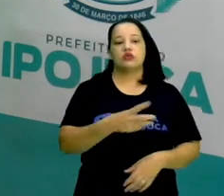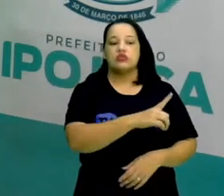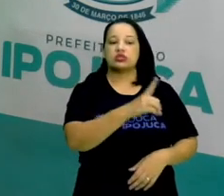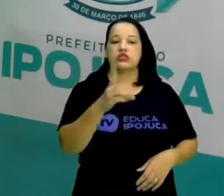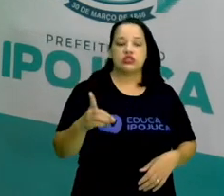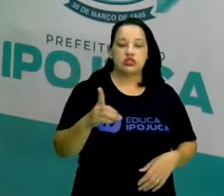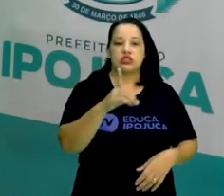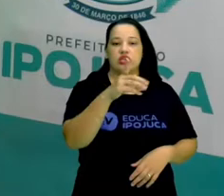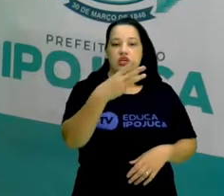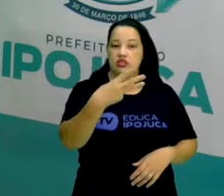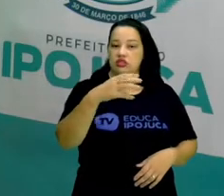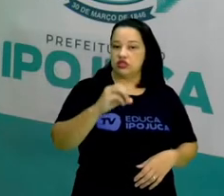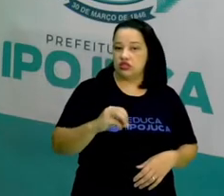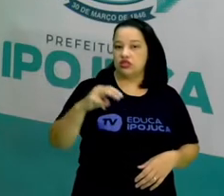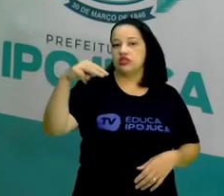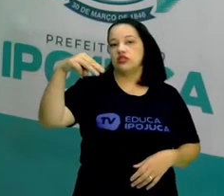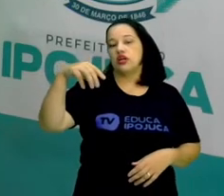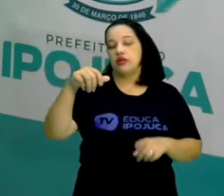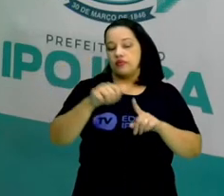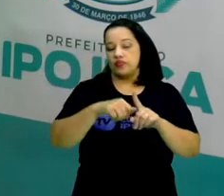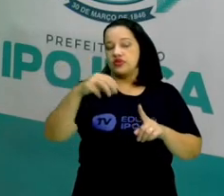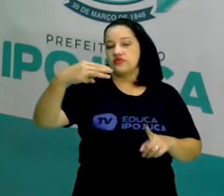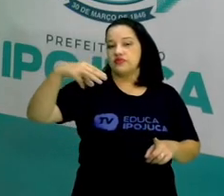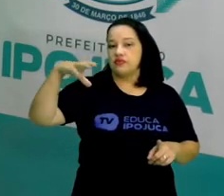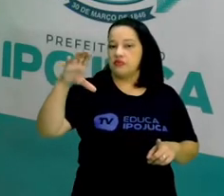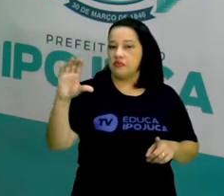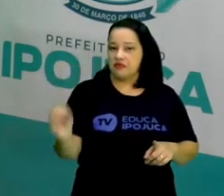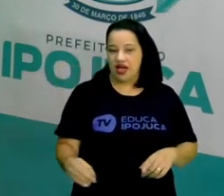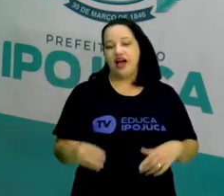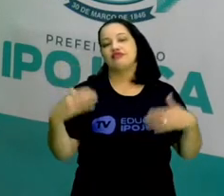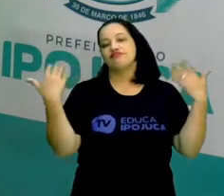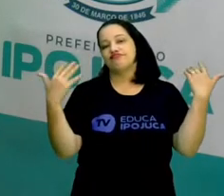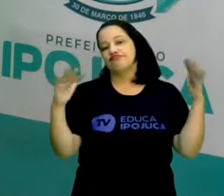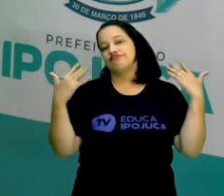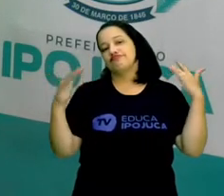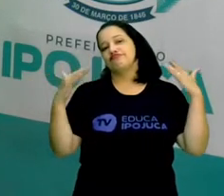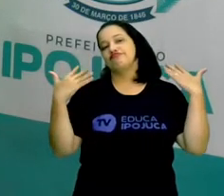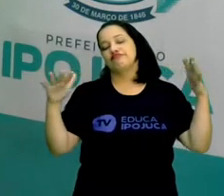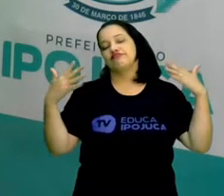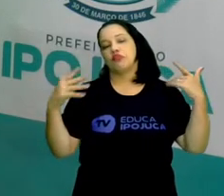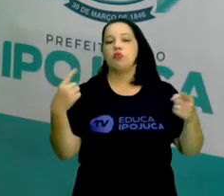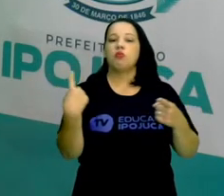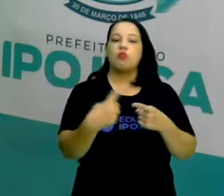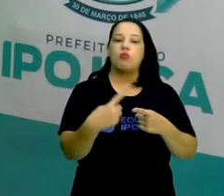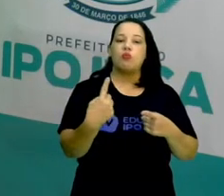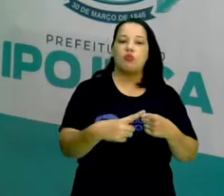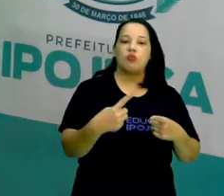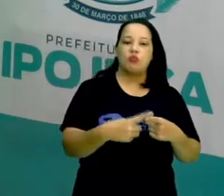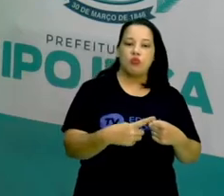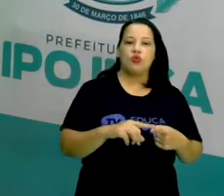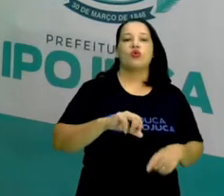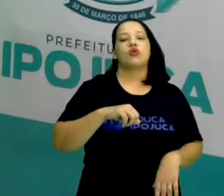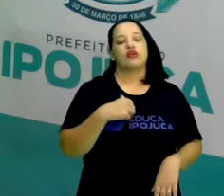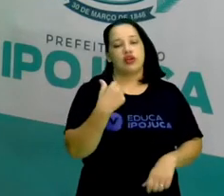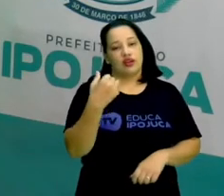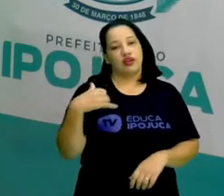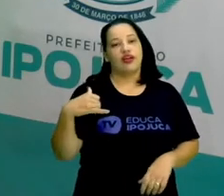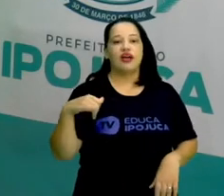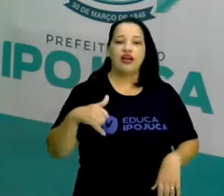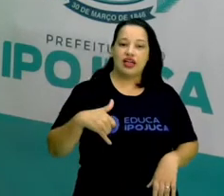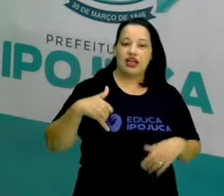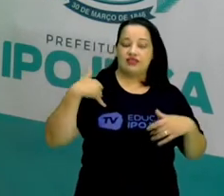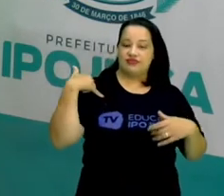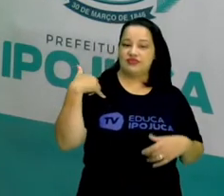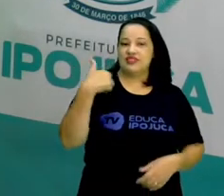março, o município vai estar em festa, vai estar em parabéns, porque está completando 176